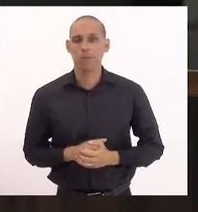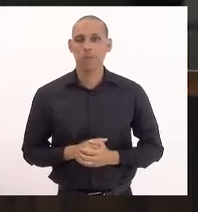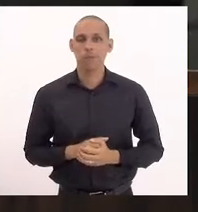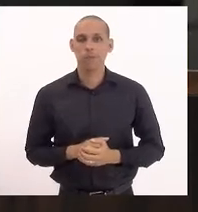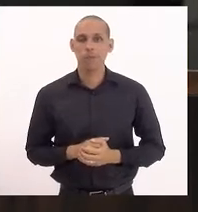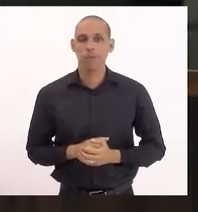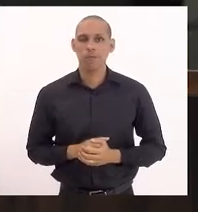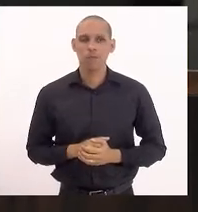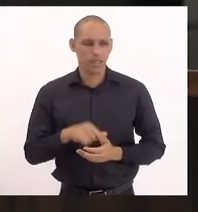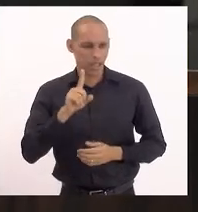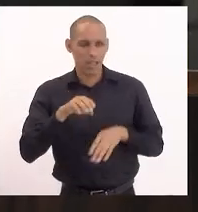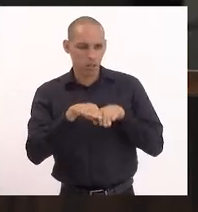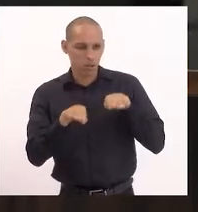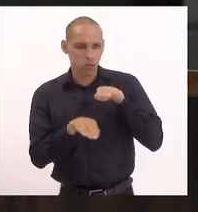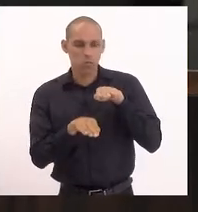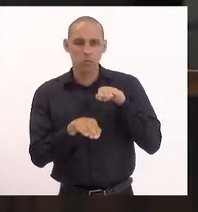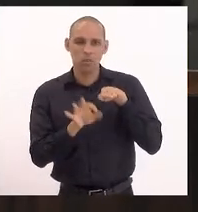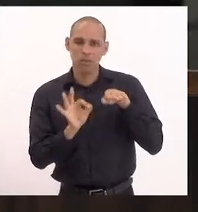foi com subemenda, emenda 8.